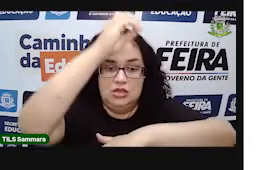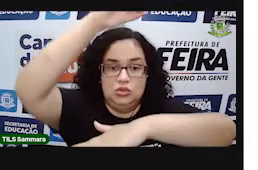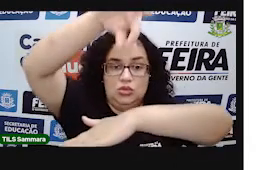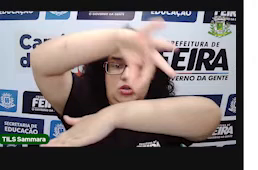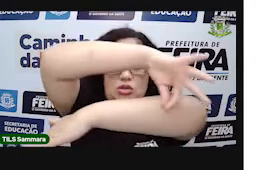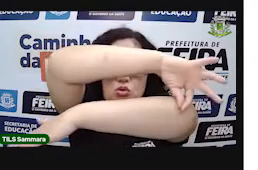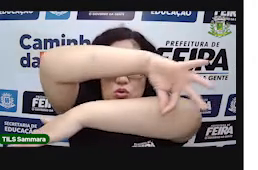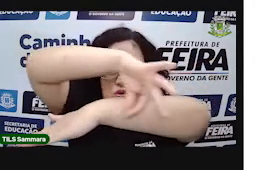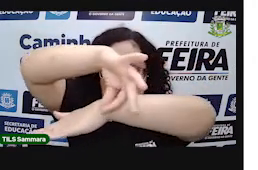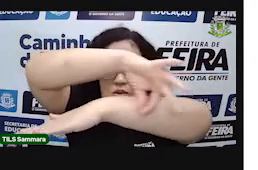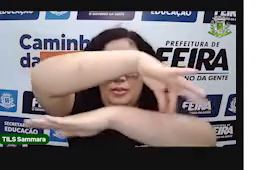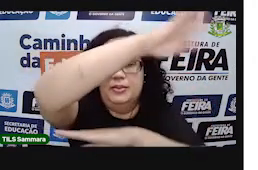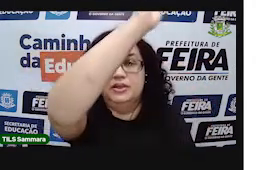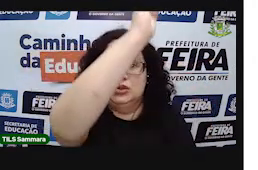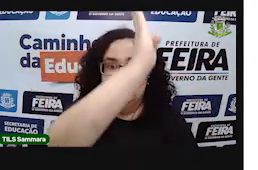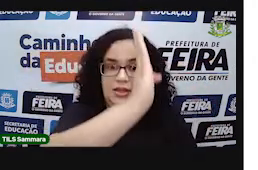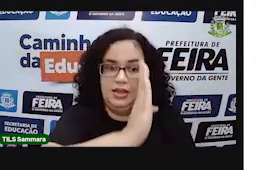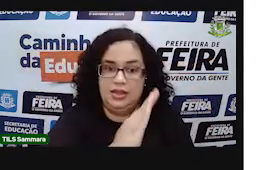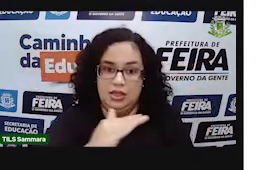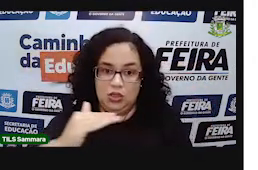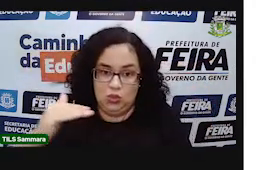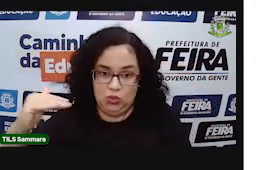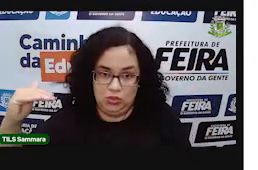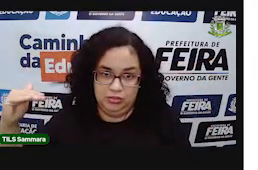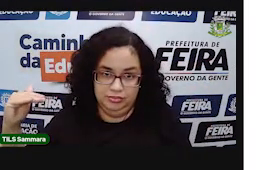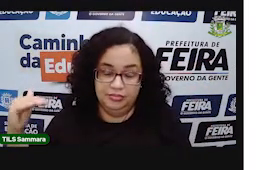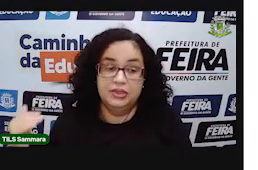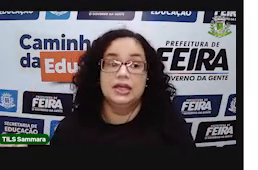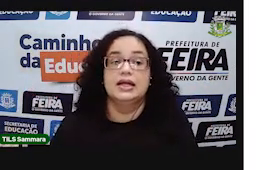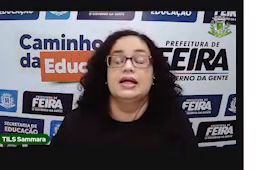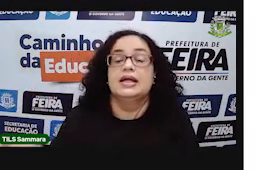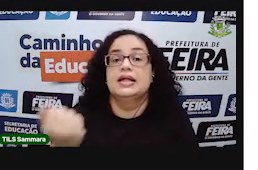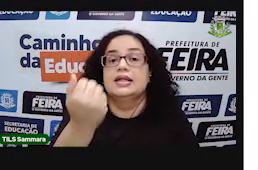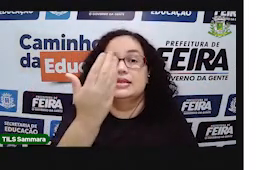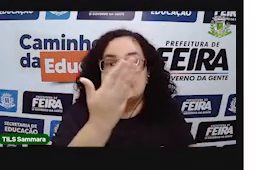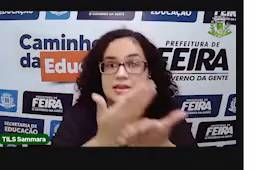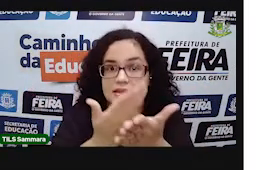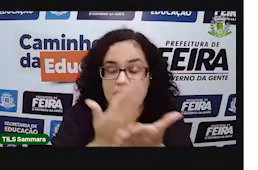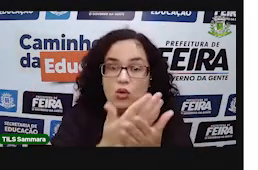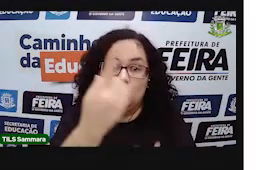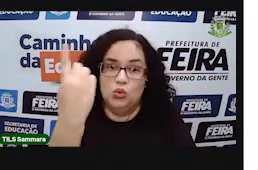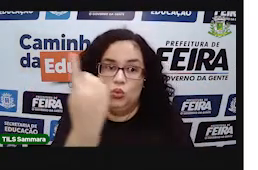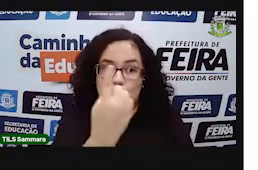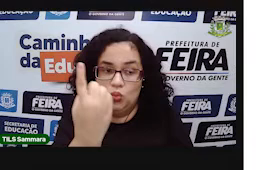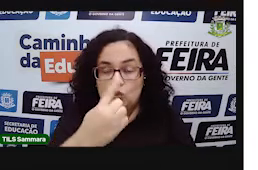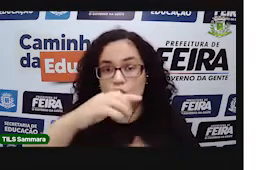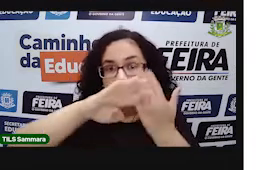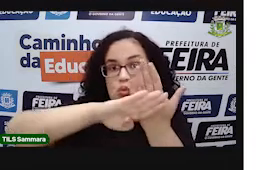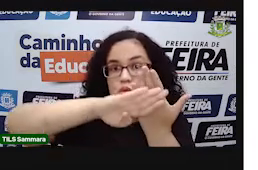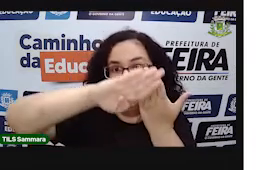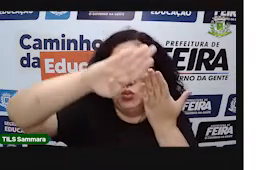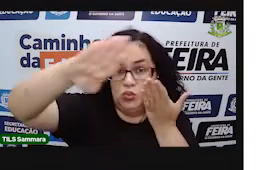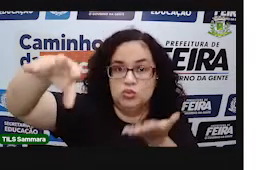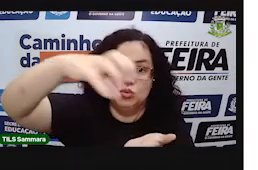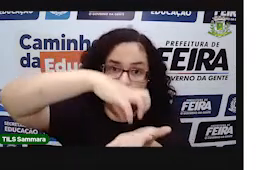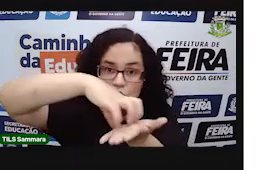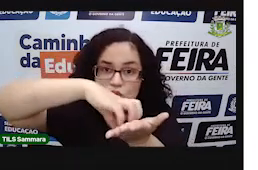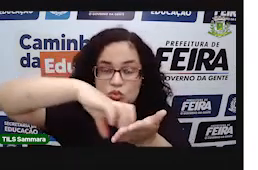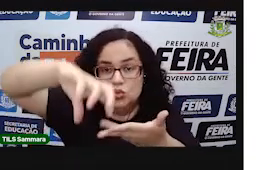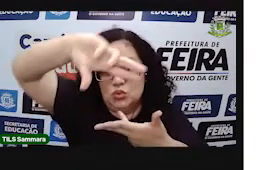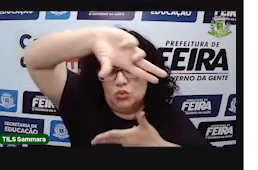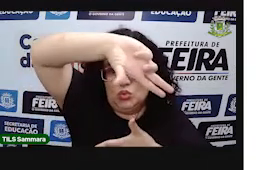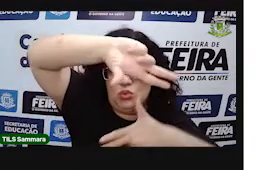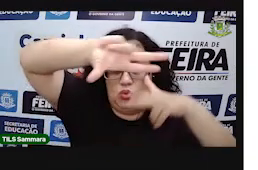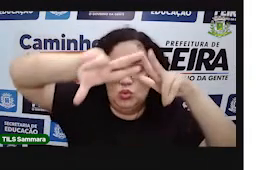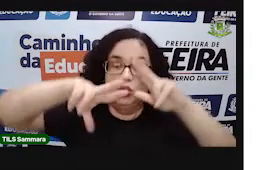que tem altura, comprimento e largura. E lá na aula 1, a gente separou esses